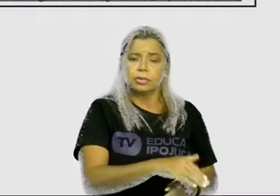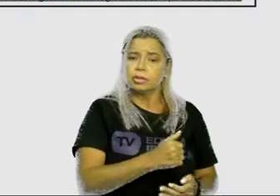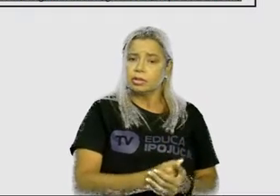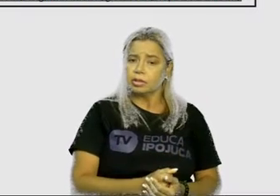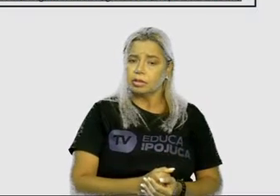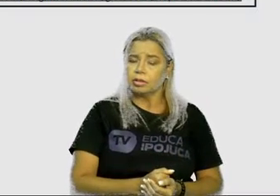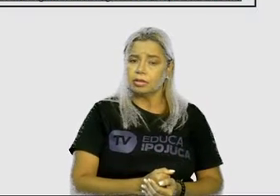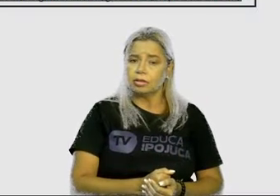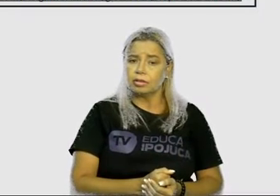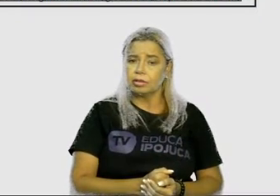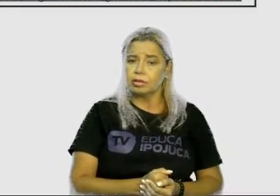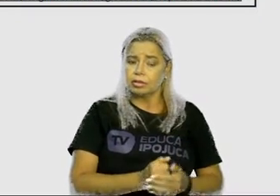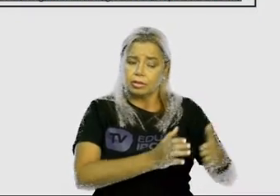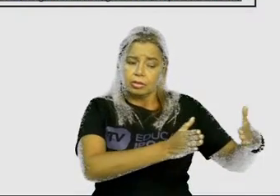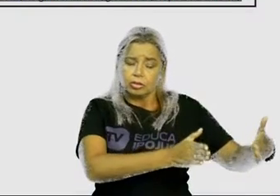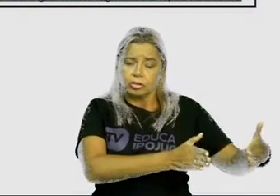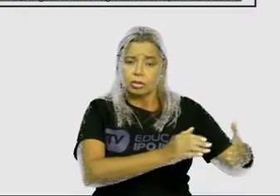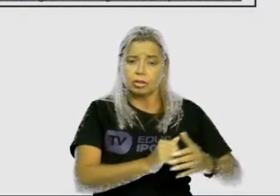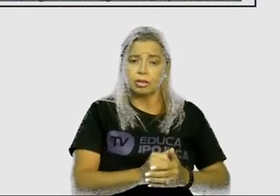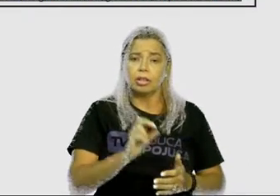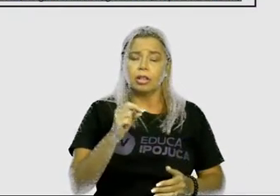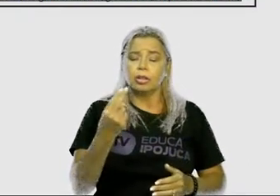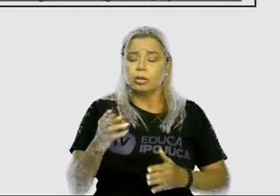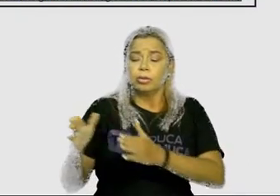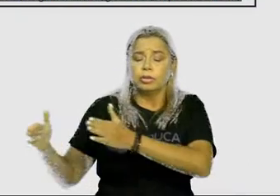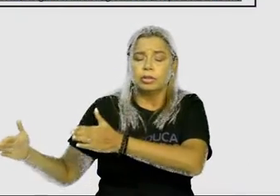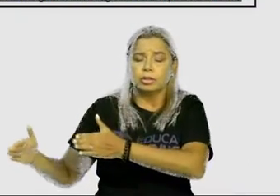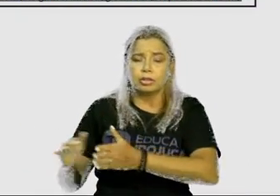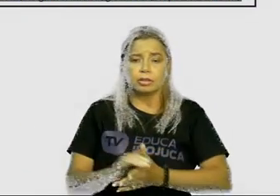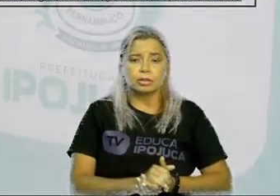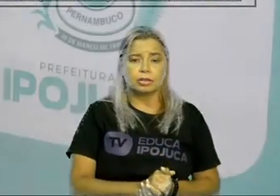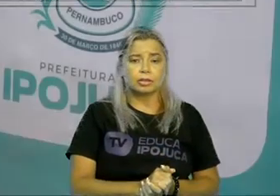Será à esquerda ou à direita?